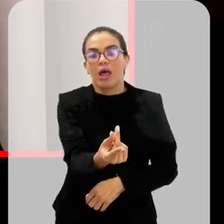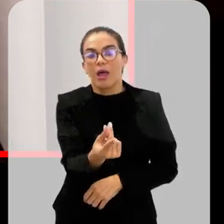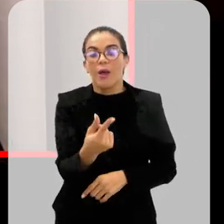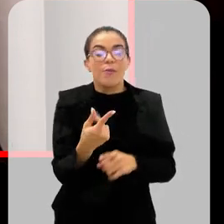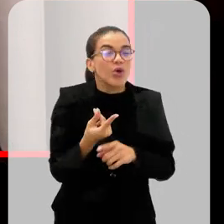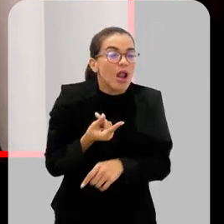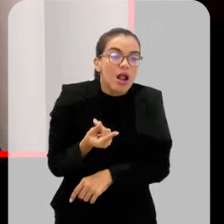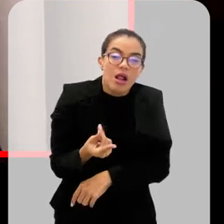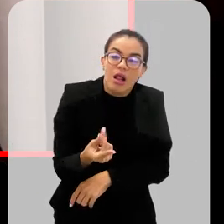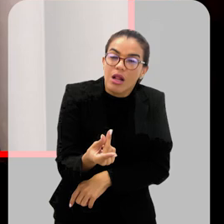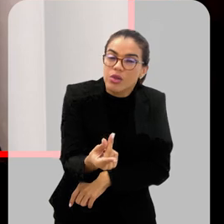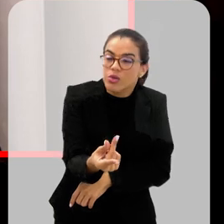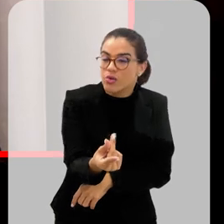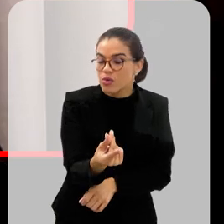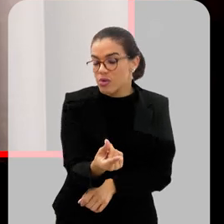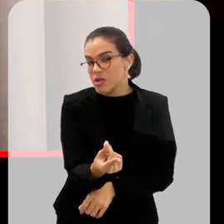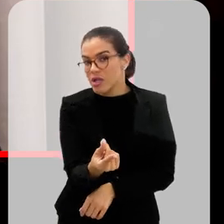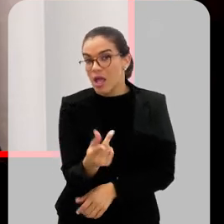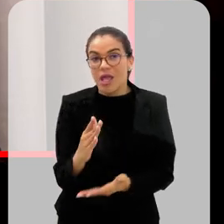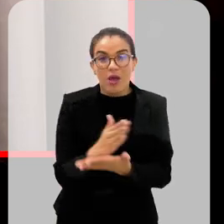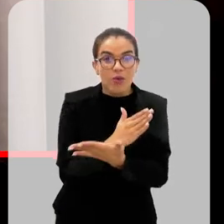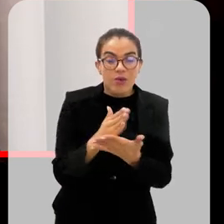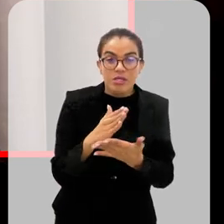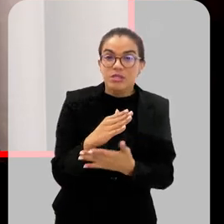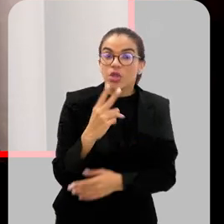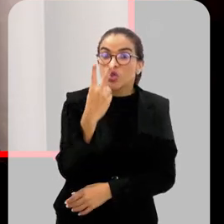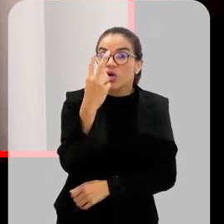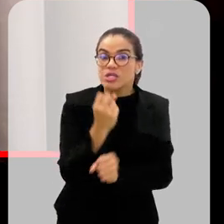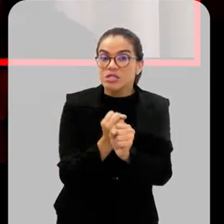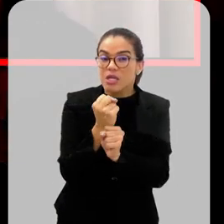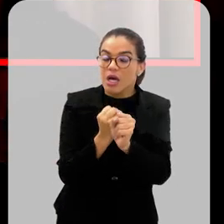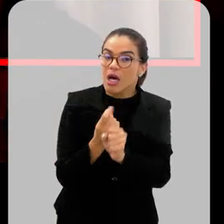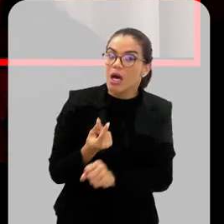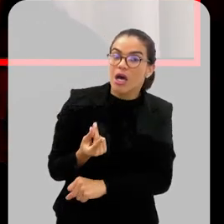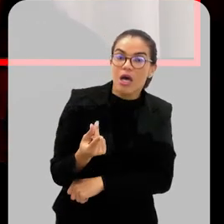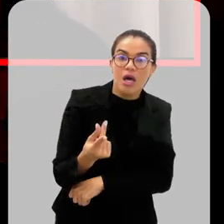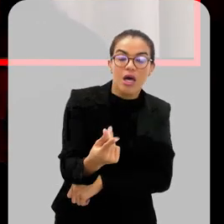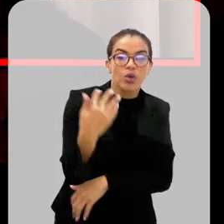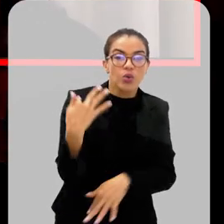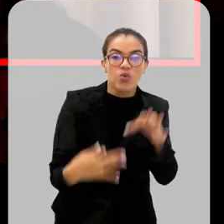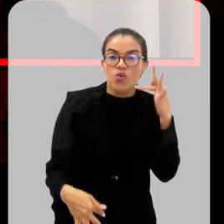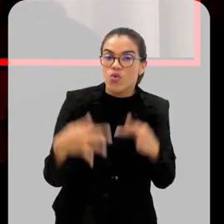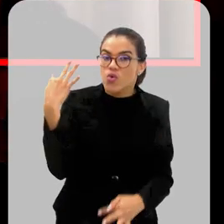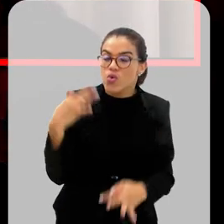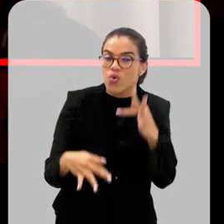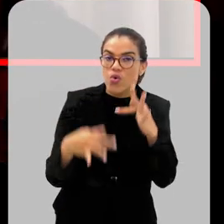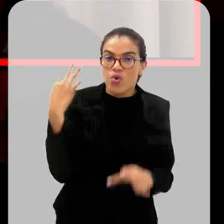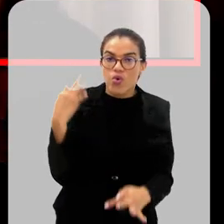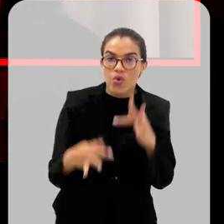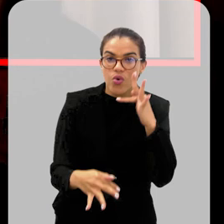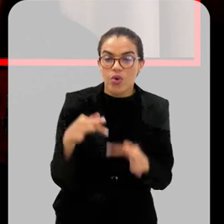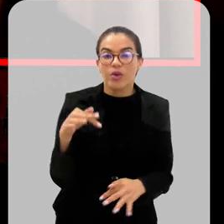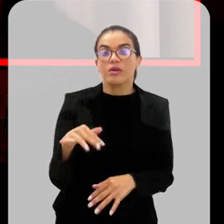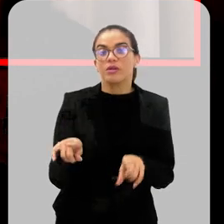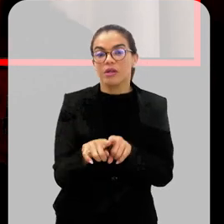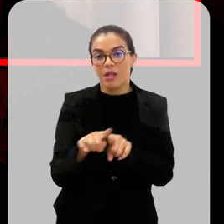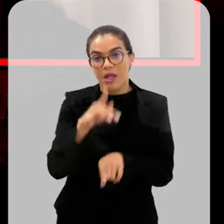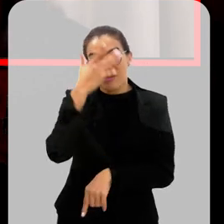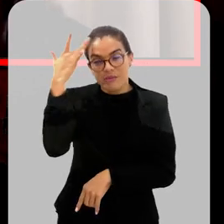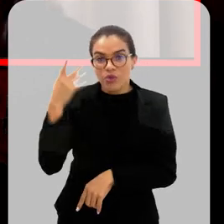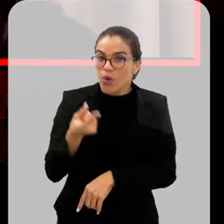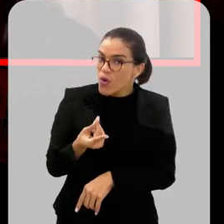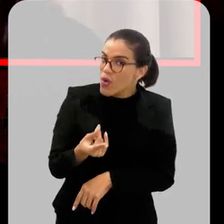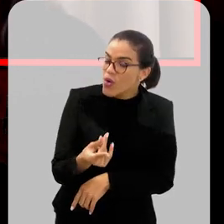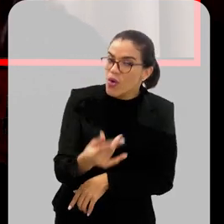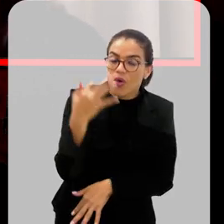ela perdura durante muito tempo, em alguns casos chega até dois anos. Meu Deus. Depois de ter sido acometida, a pessoa continua